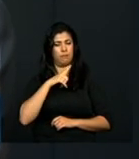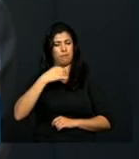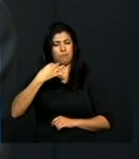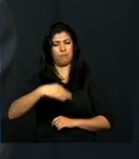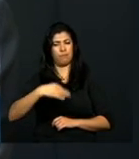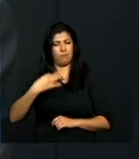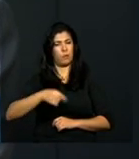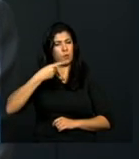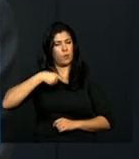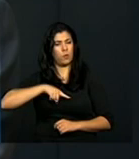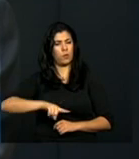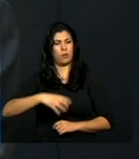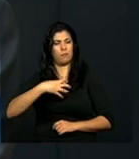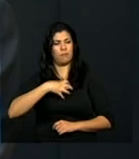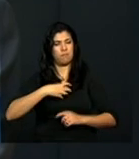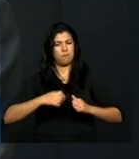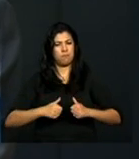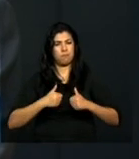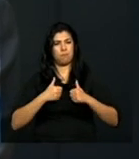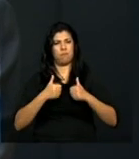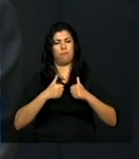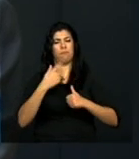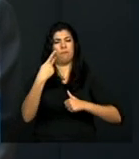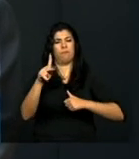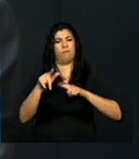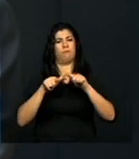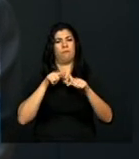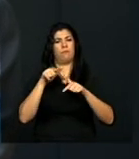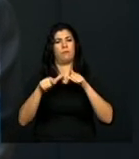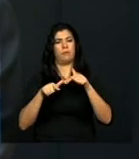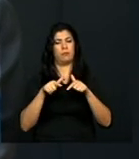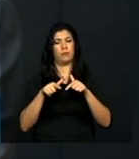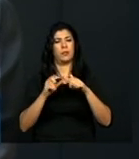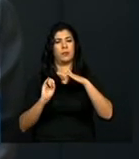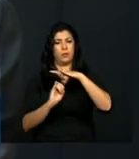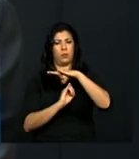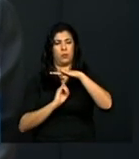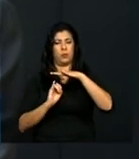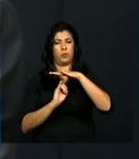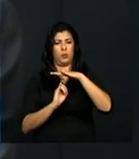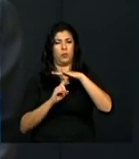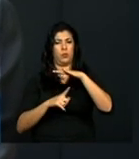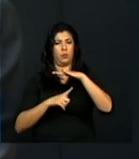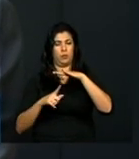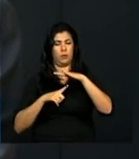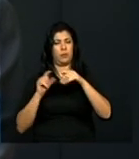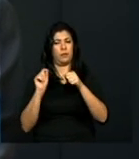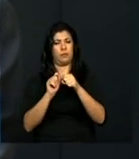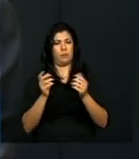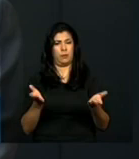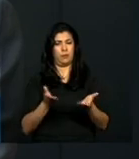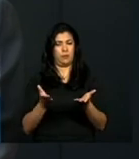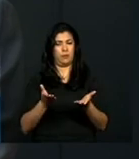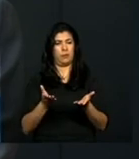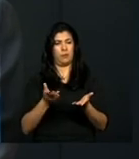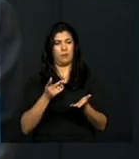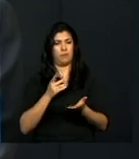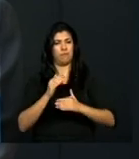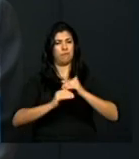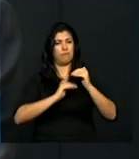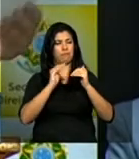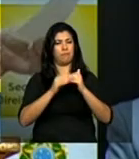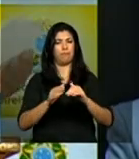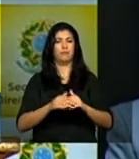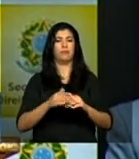profundamente orgulhoso pelo trabalho que a fundação Vladimir Herzog realiza e que